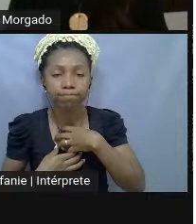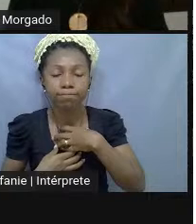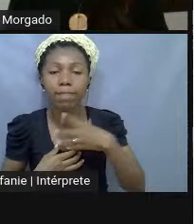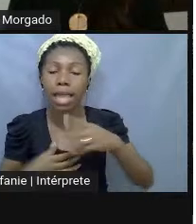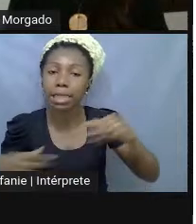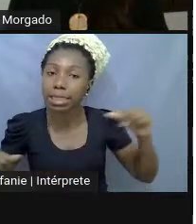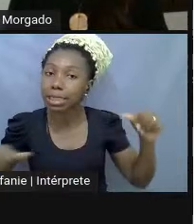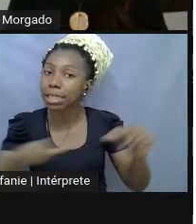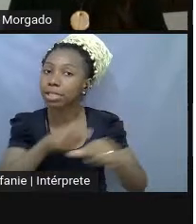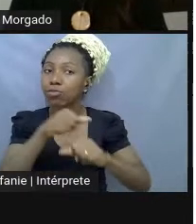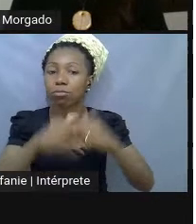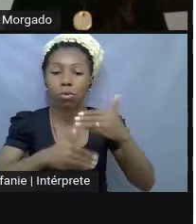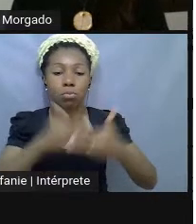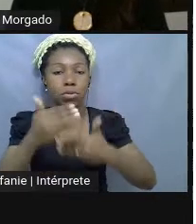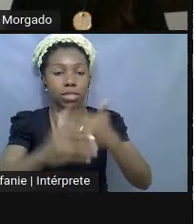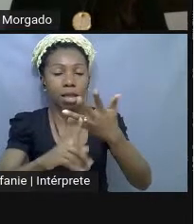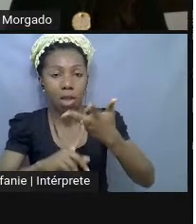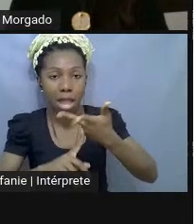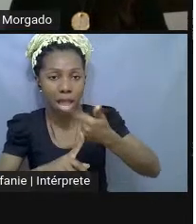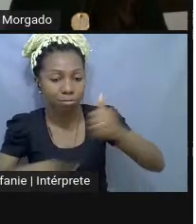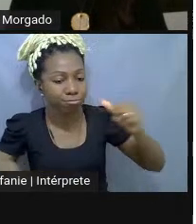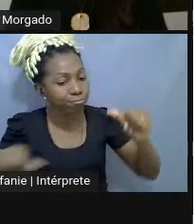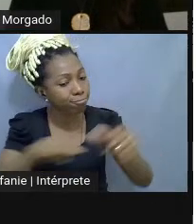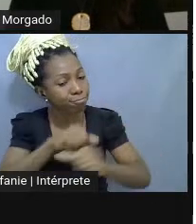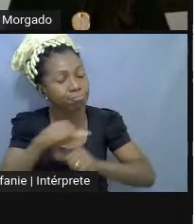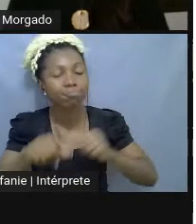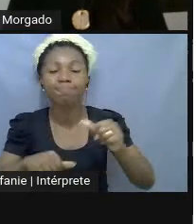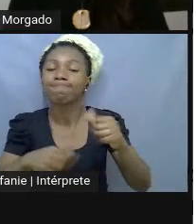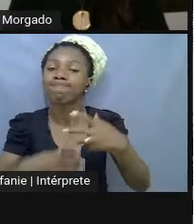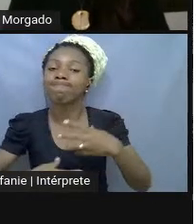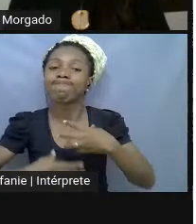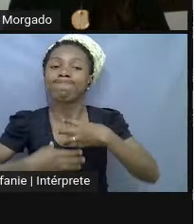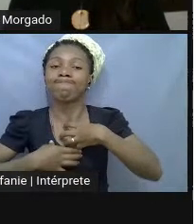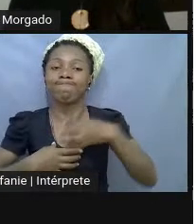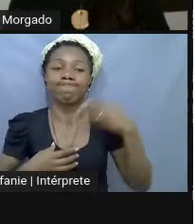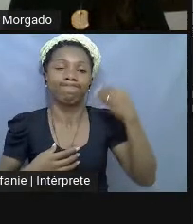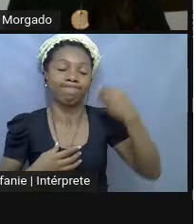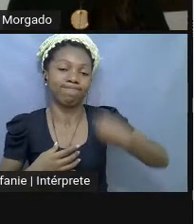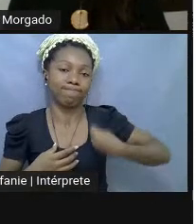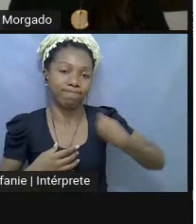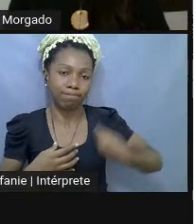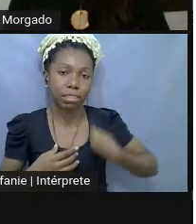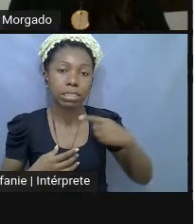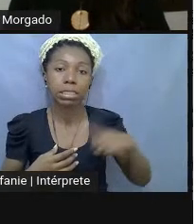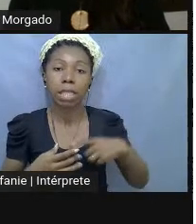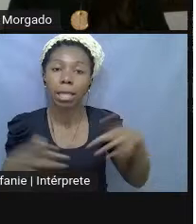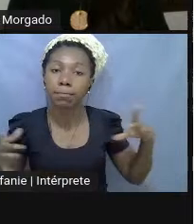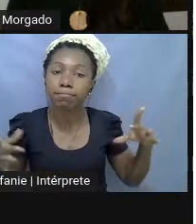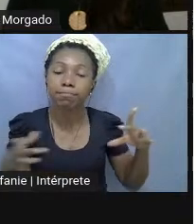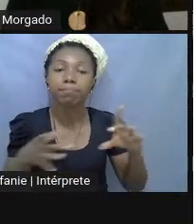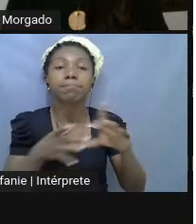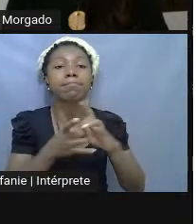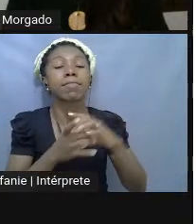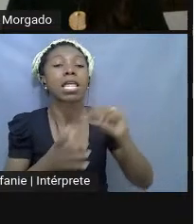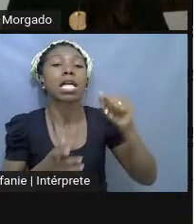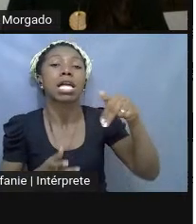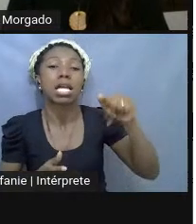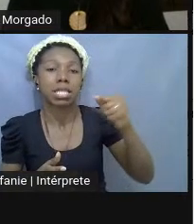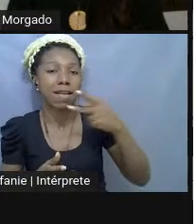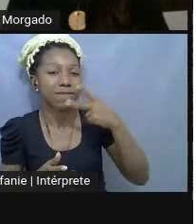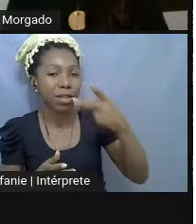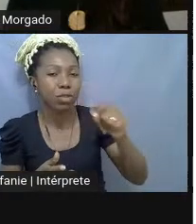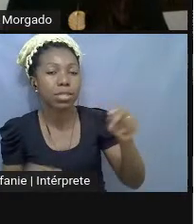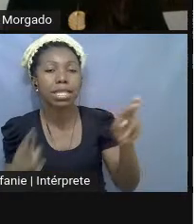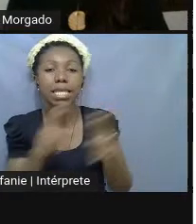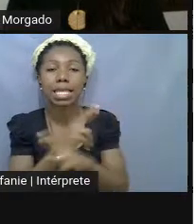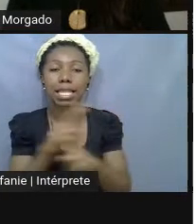processos de arte em sensações de vida, né, tem tudo a ver com o que a Ana estava falando, nessa relação